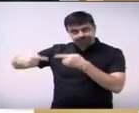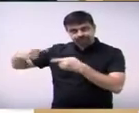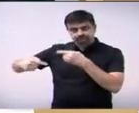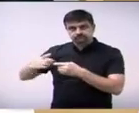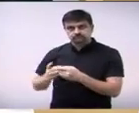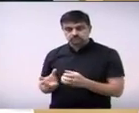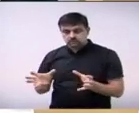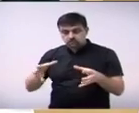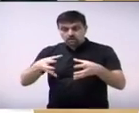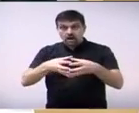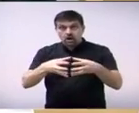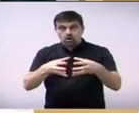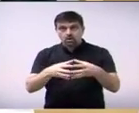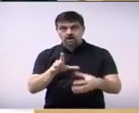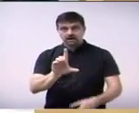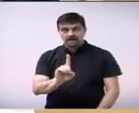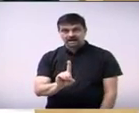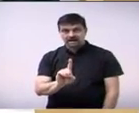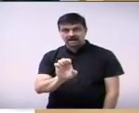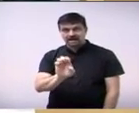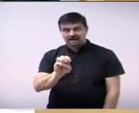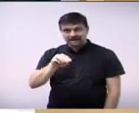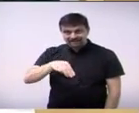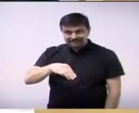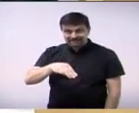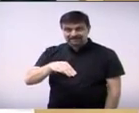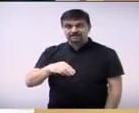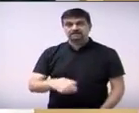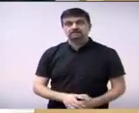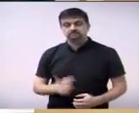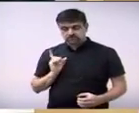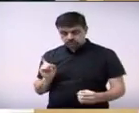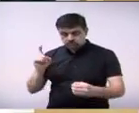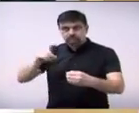Enfilei ao Democratas, em 25, conhecido como DEM.